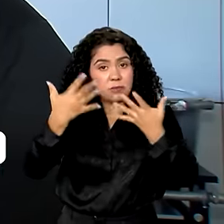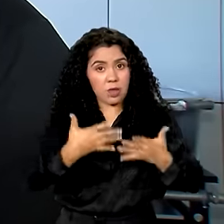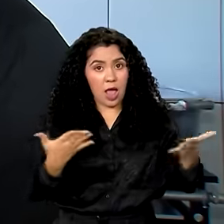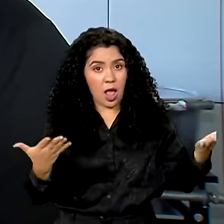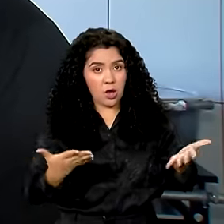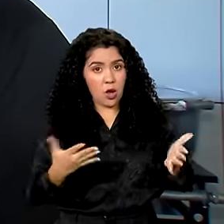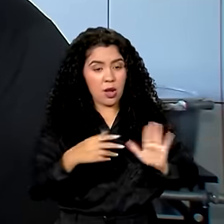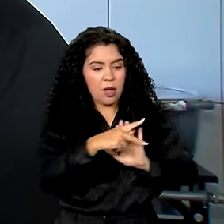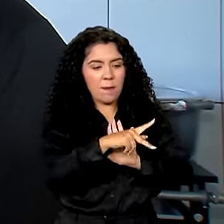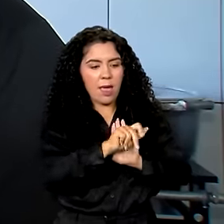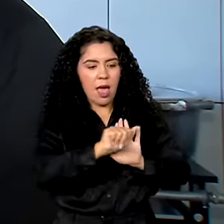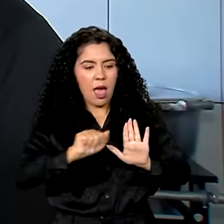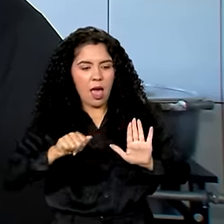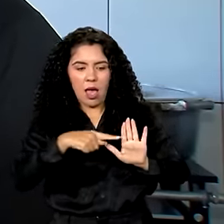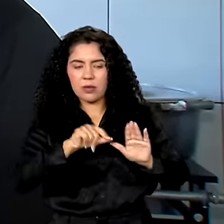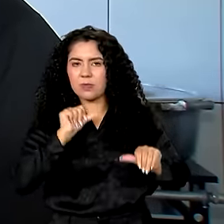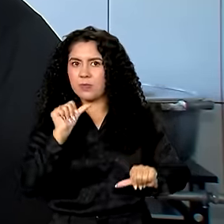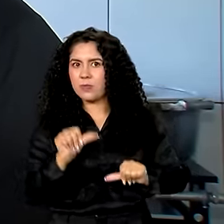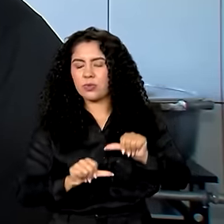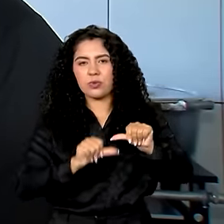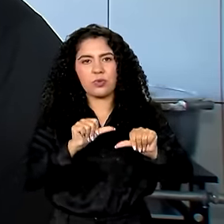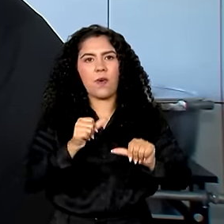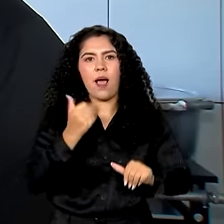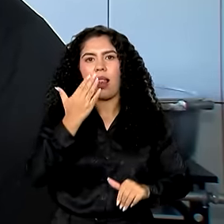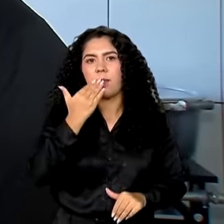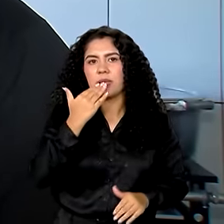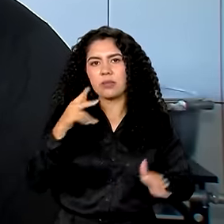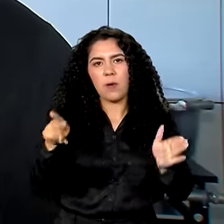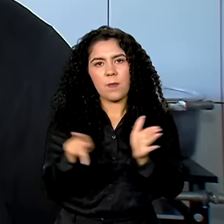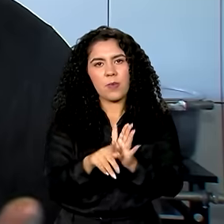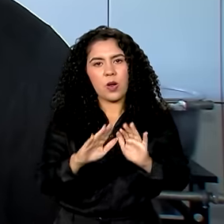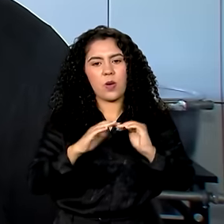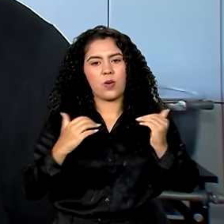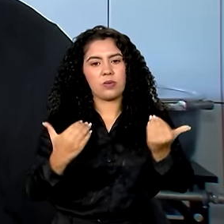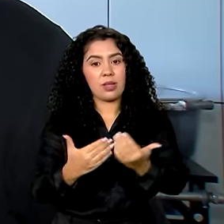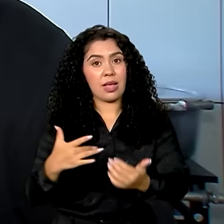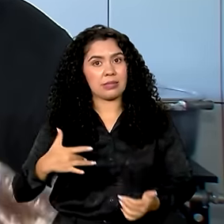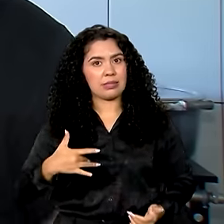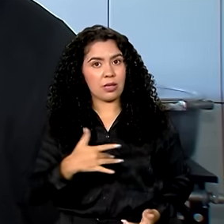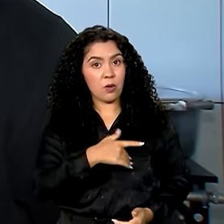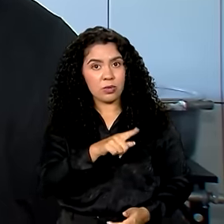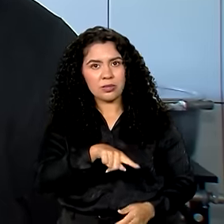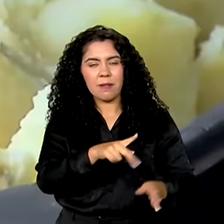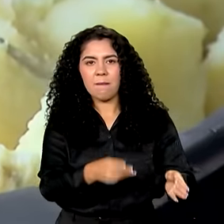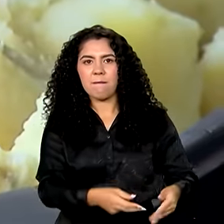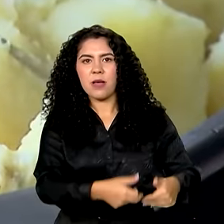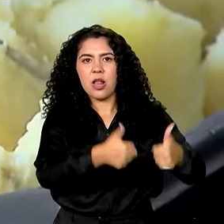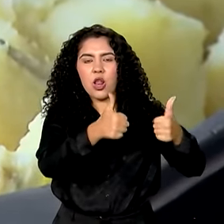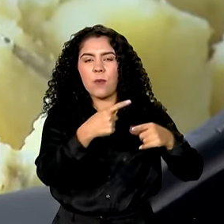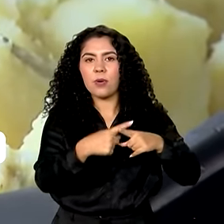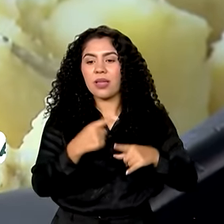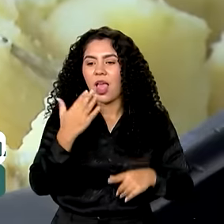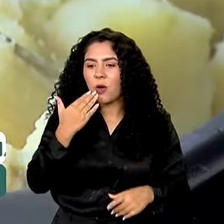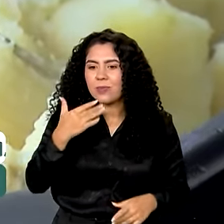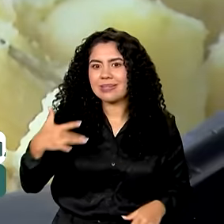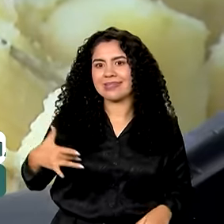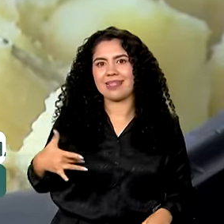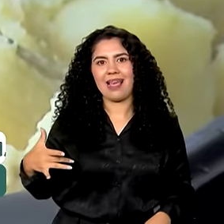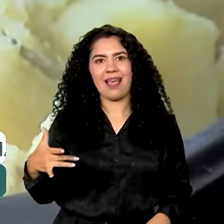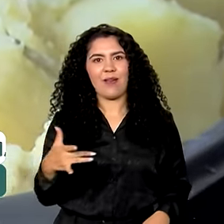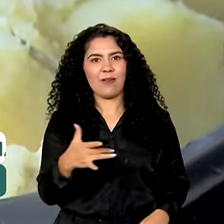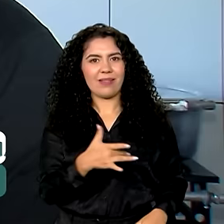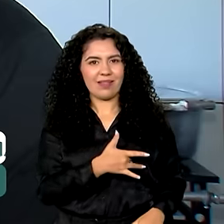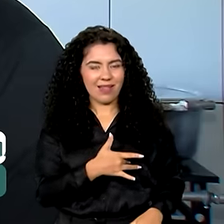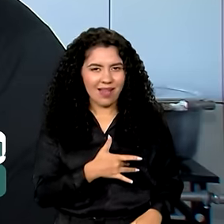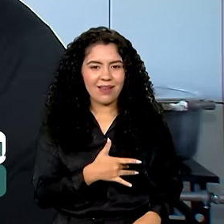alimentação da comunidade. Então, assim, a saúde delas são melhores porque elas se alimentam de comida saudável. Foi,